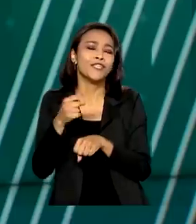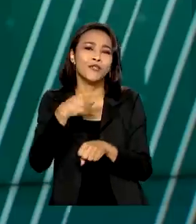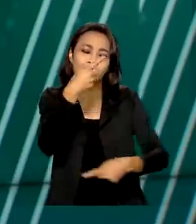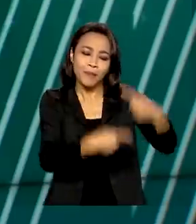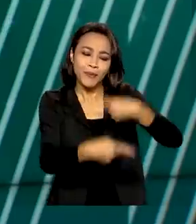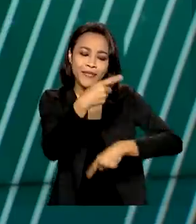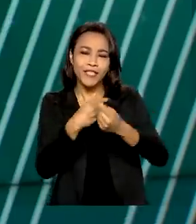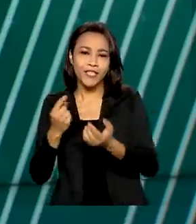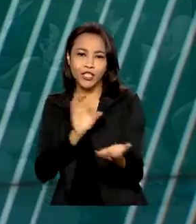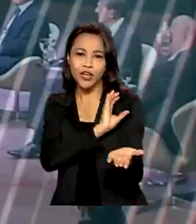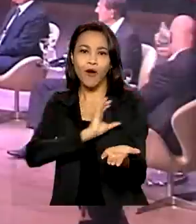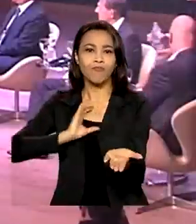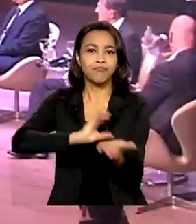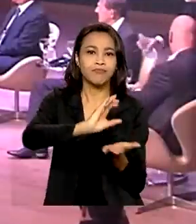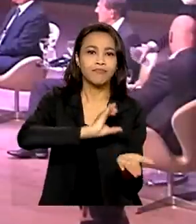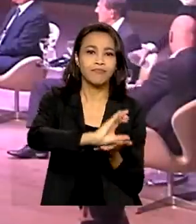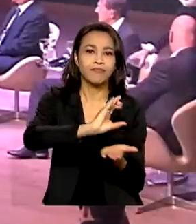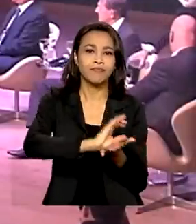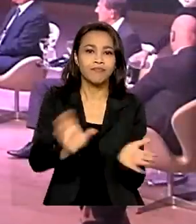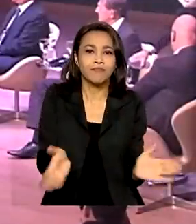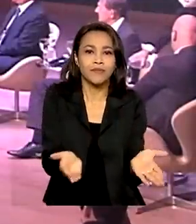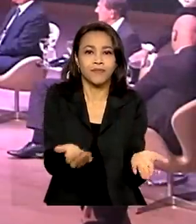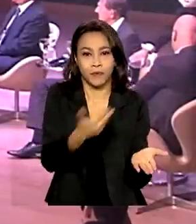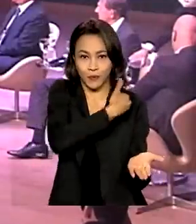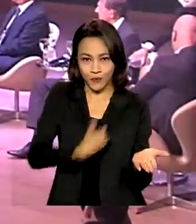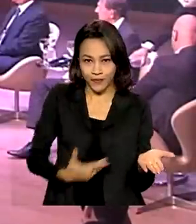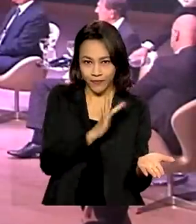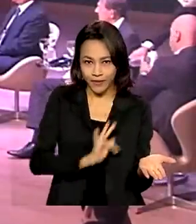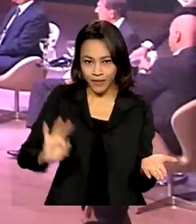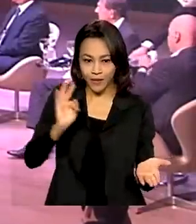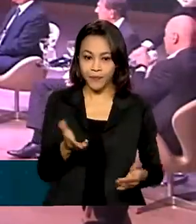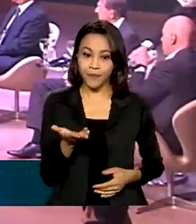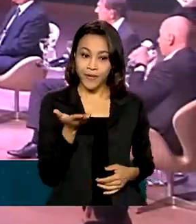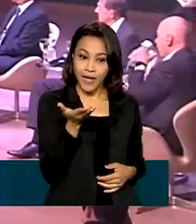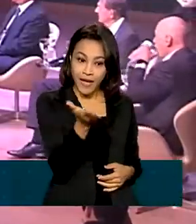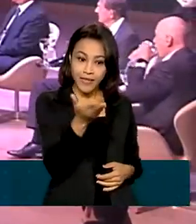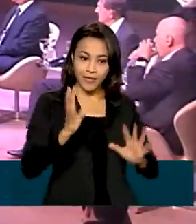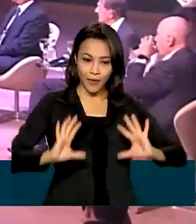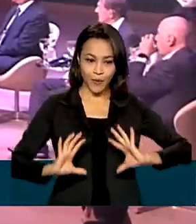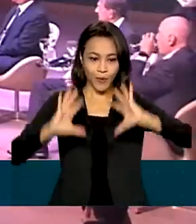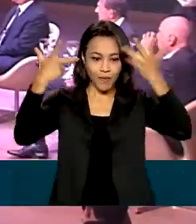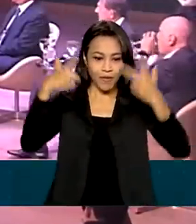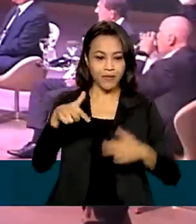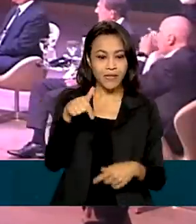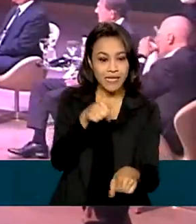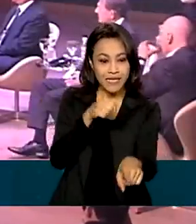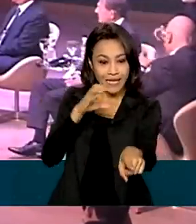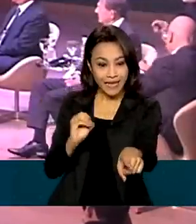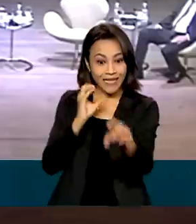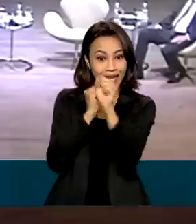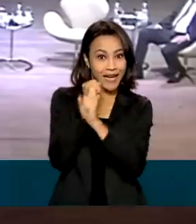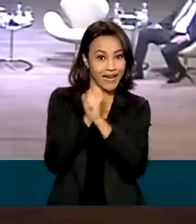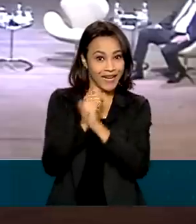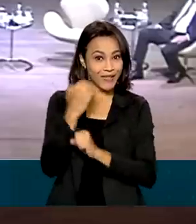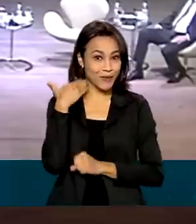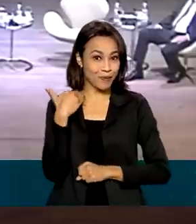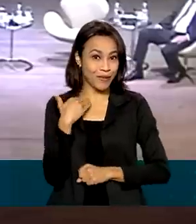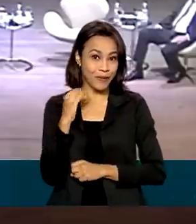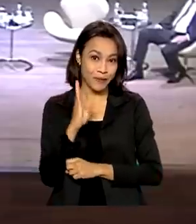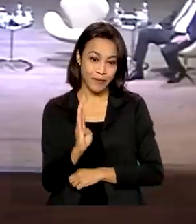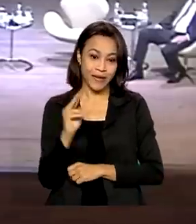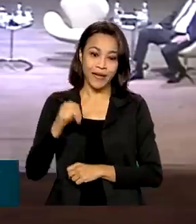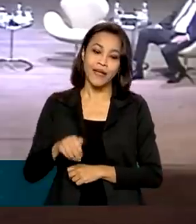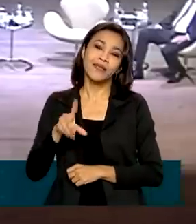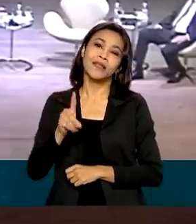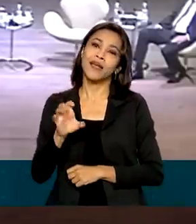do governo federal. Na cerimônia de comemoração dos 70 anos de criação do BNDES, foi anunciada a